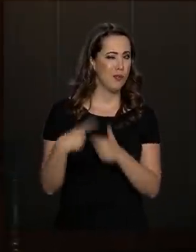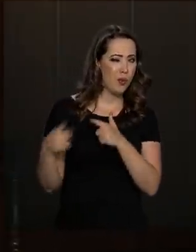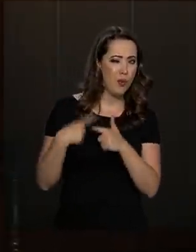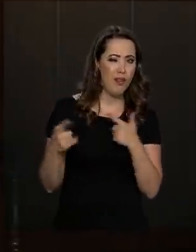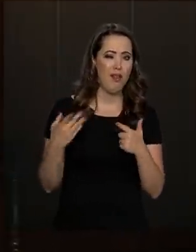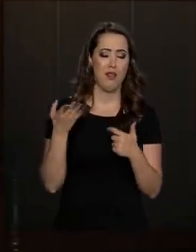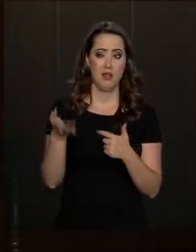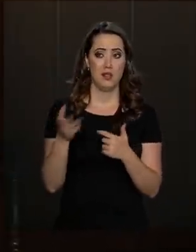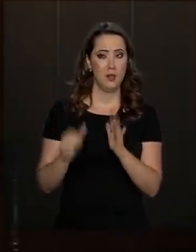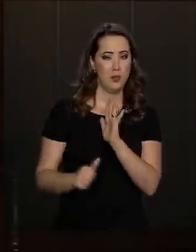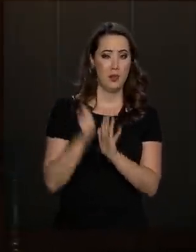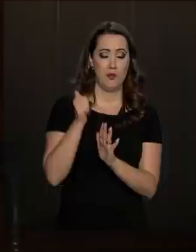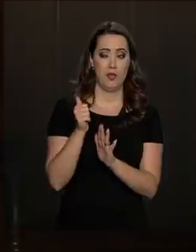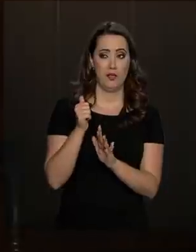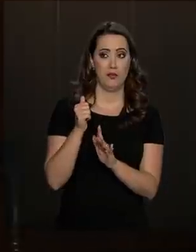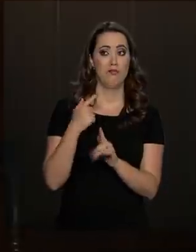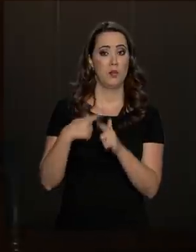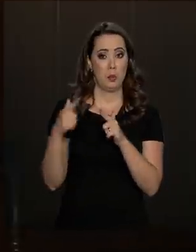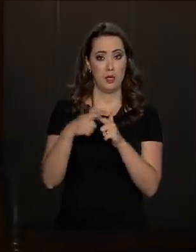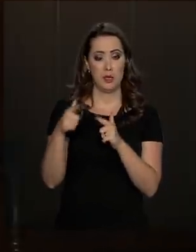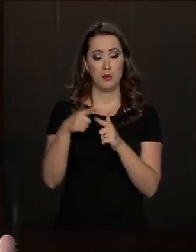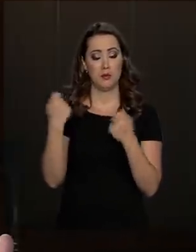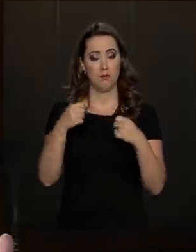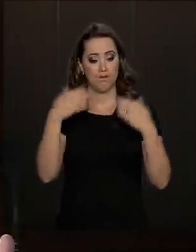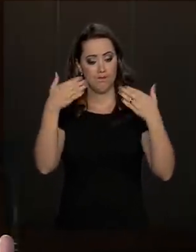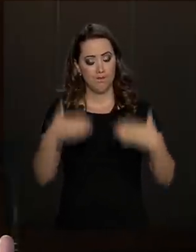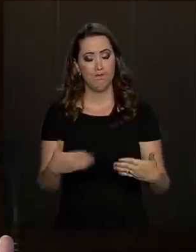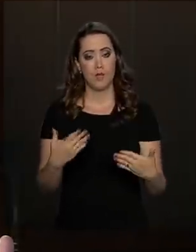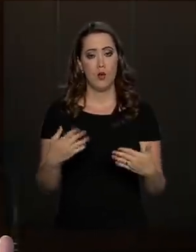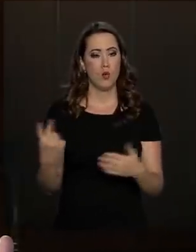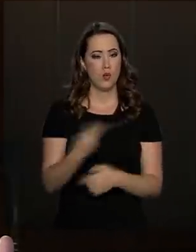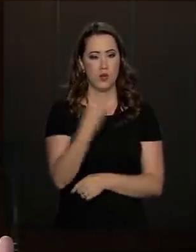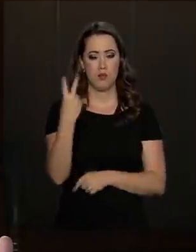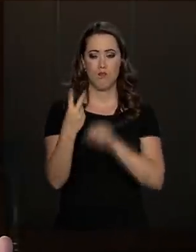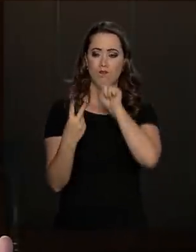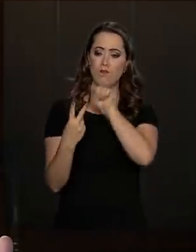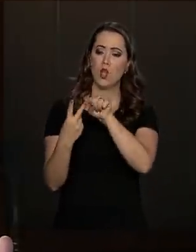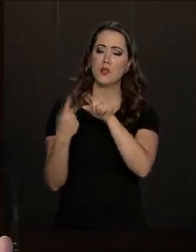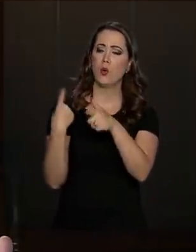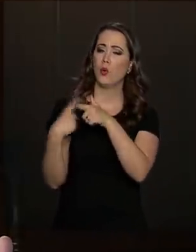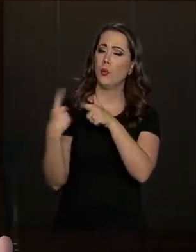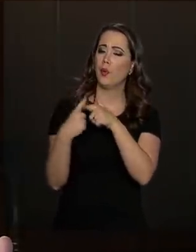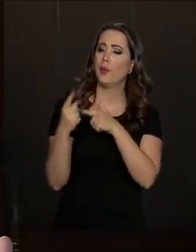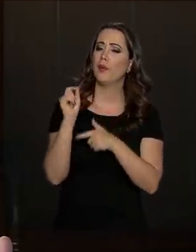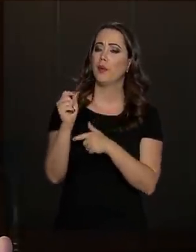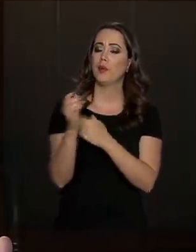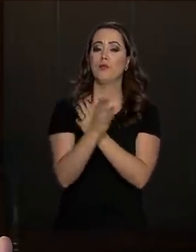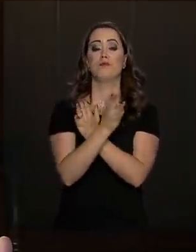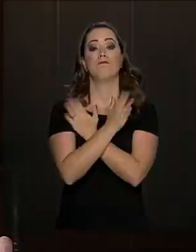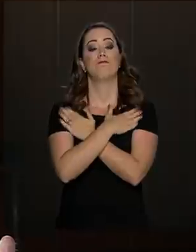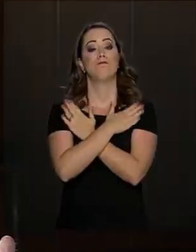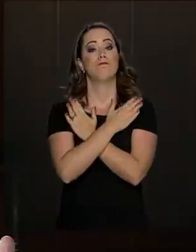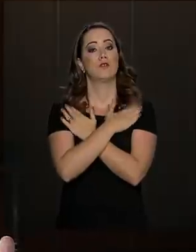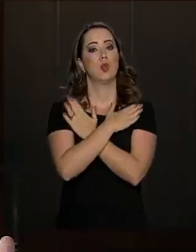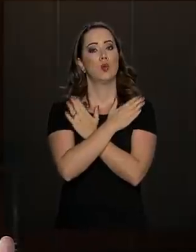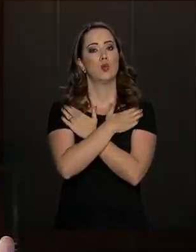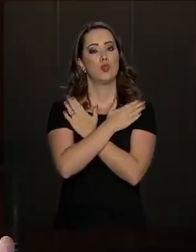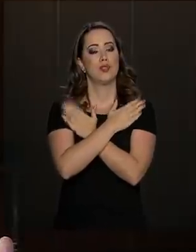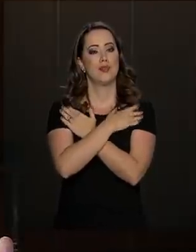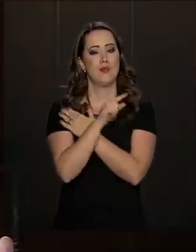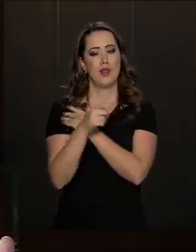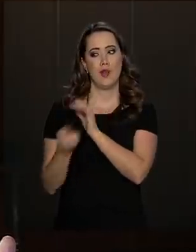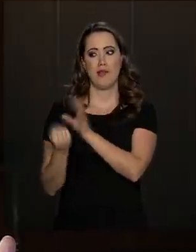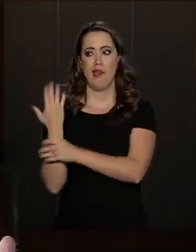demográfica é a primeira grande ameaça. A segunda ameaça é exatamente o desemprego em massa que ela